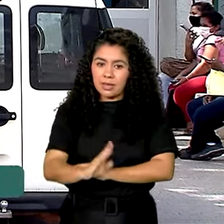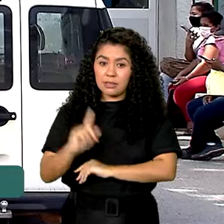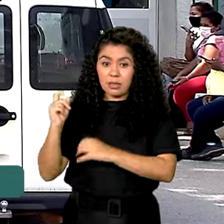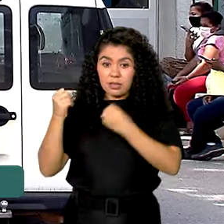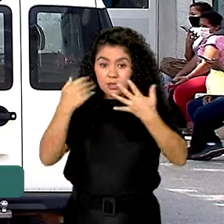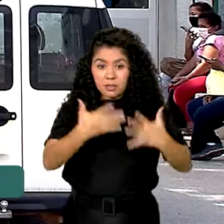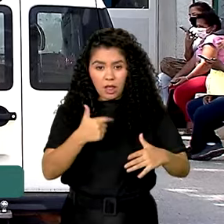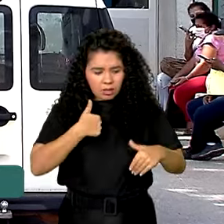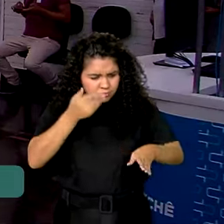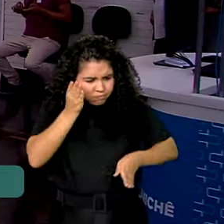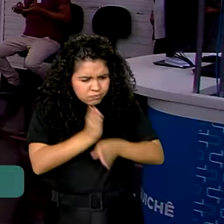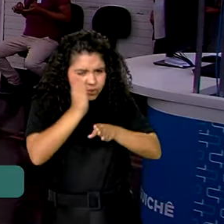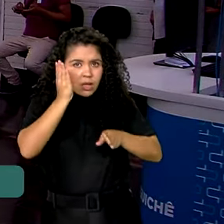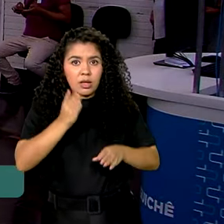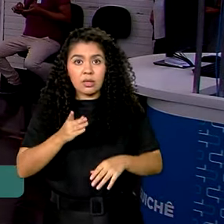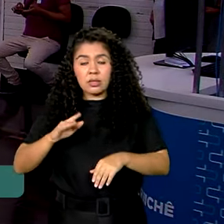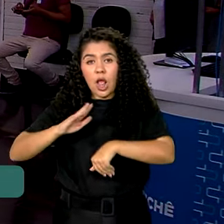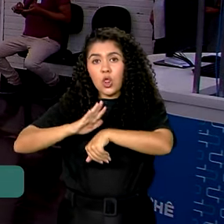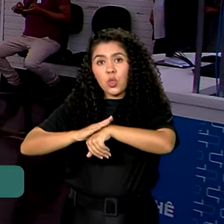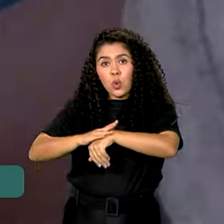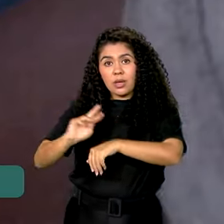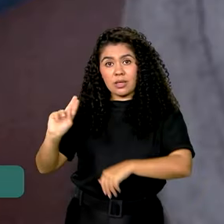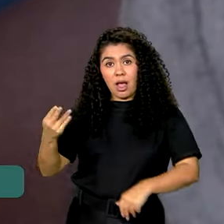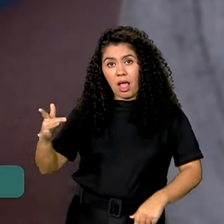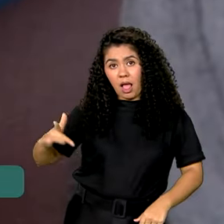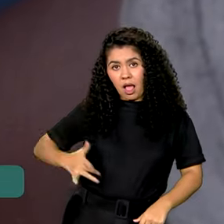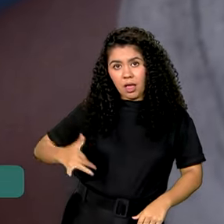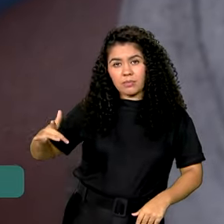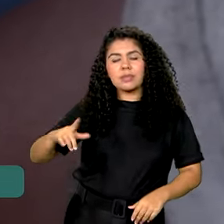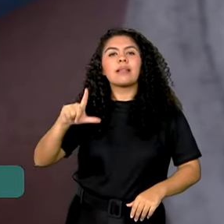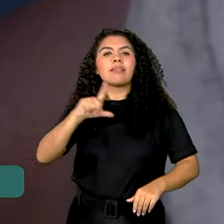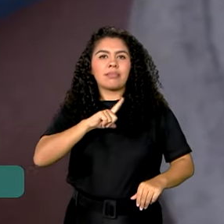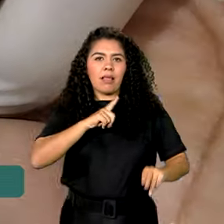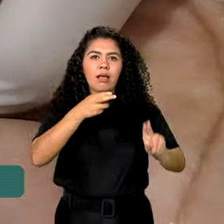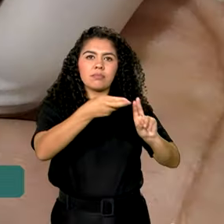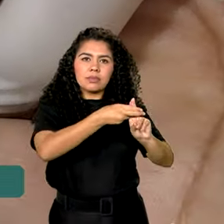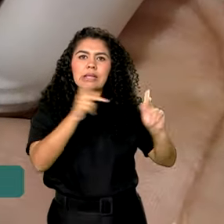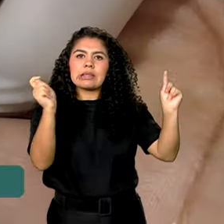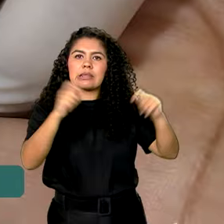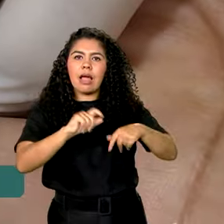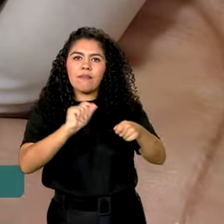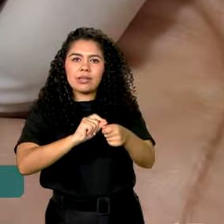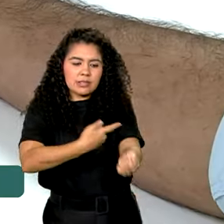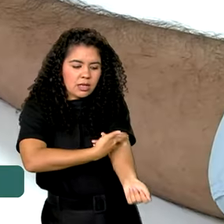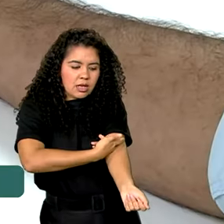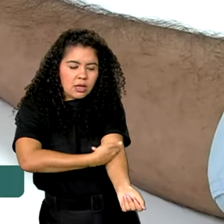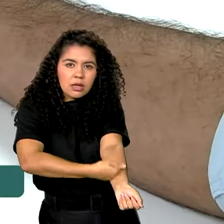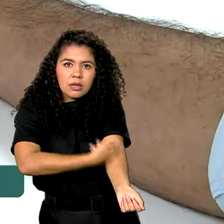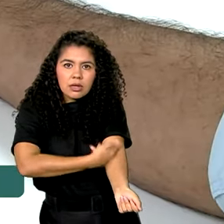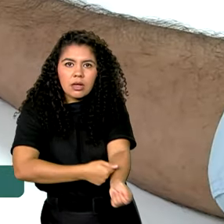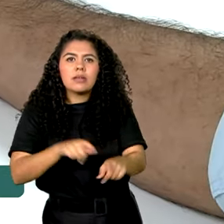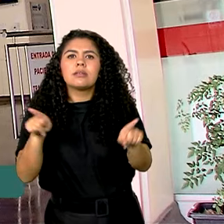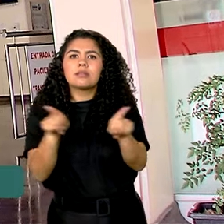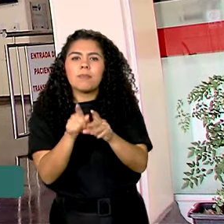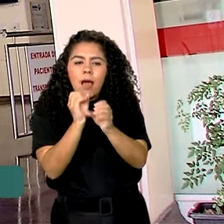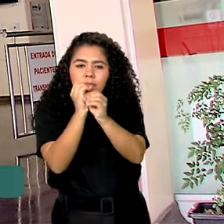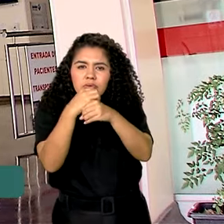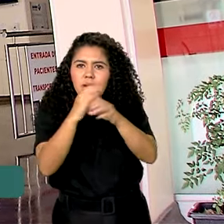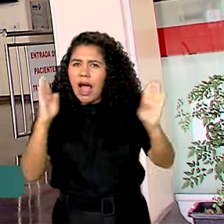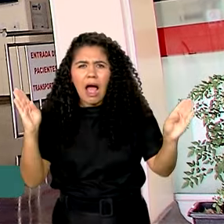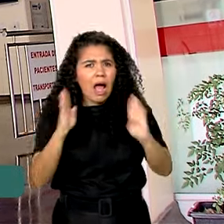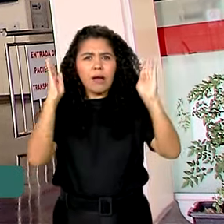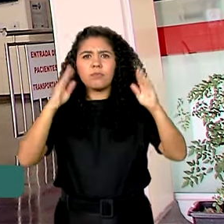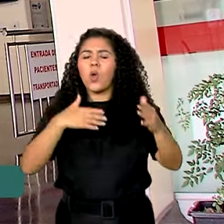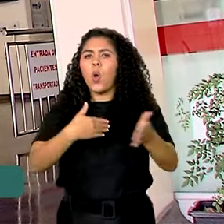tratamento das hepatites está disponível no SUS por meio de exames de sangue e testes rápidos ou laboratoriais em